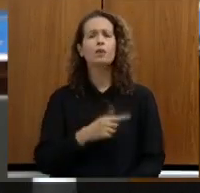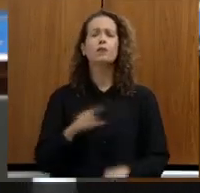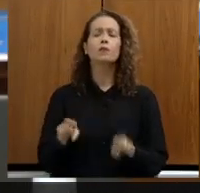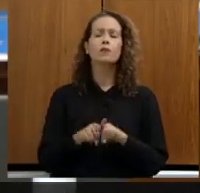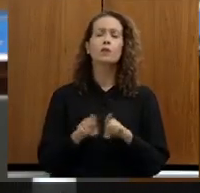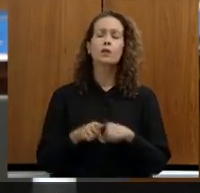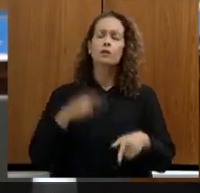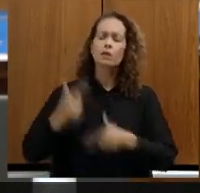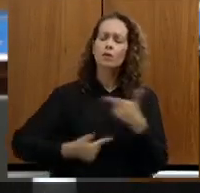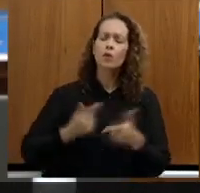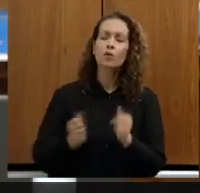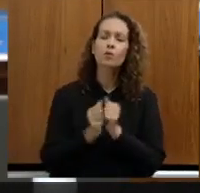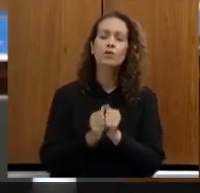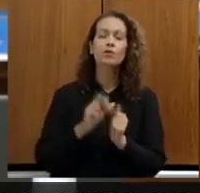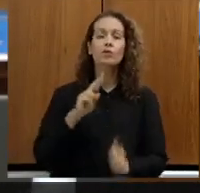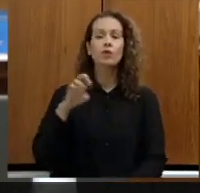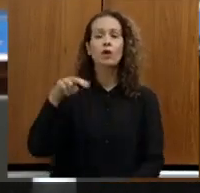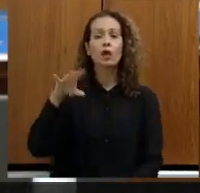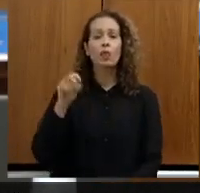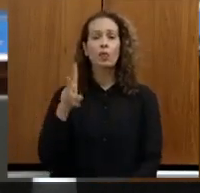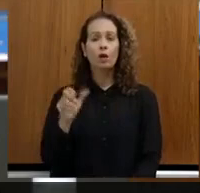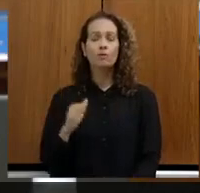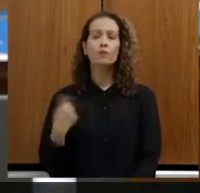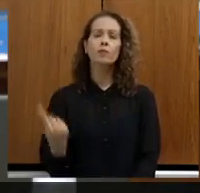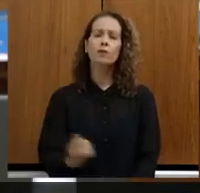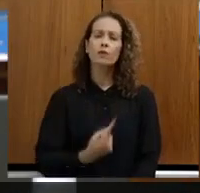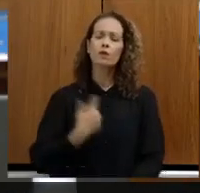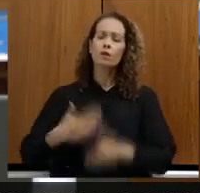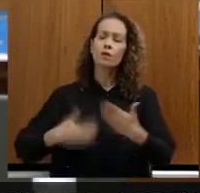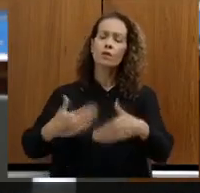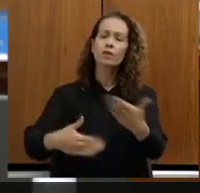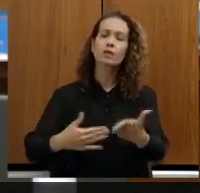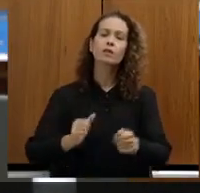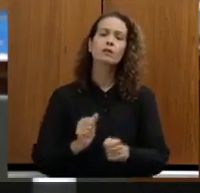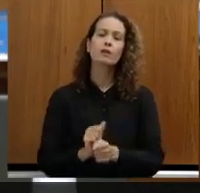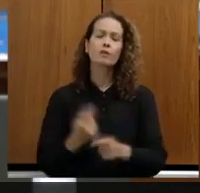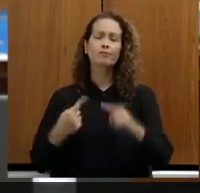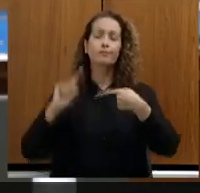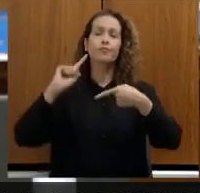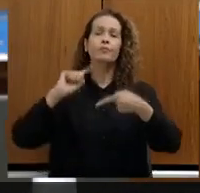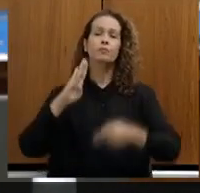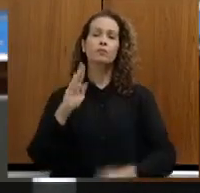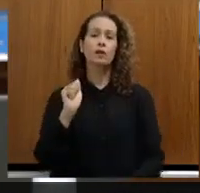para que a gente pudesse avançar na agenda de recuperação da bacia, e,